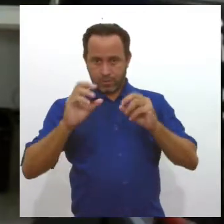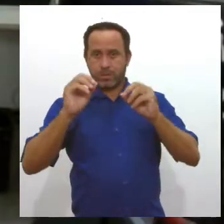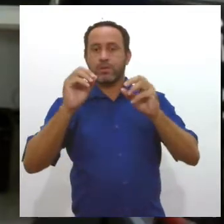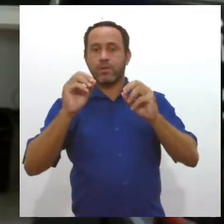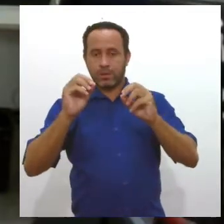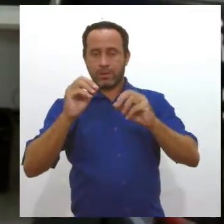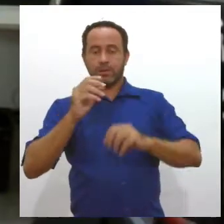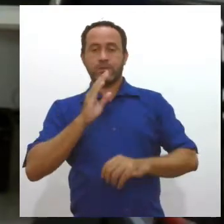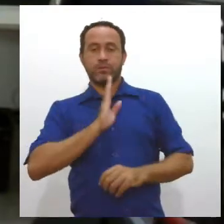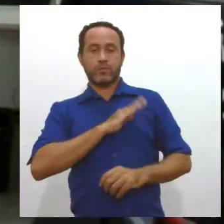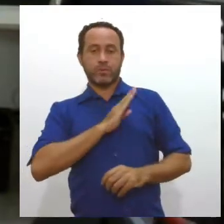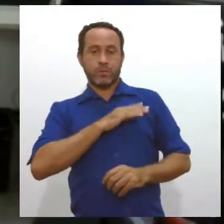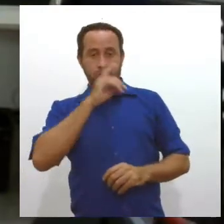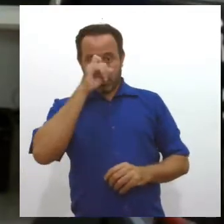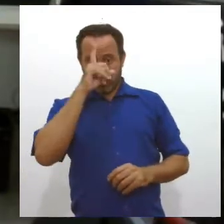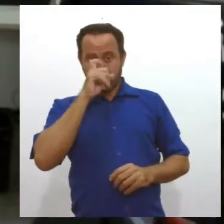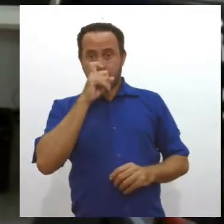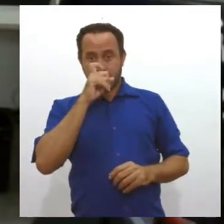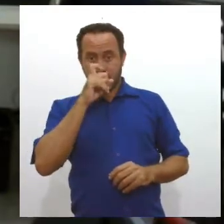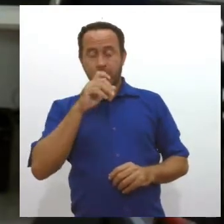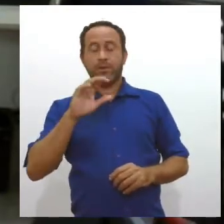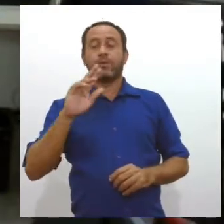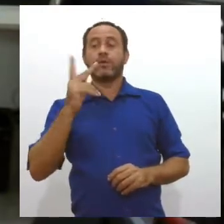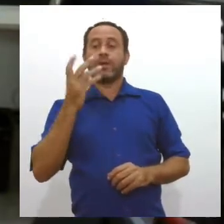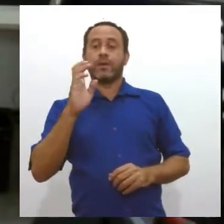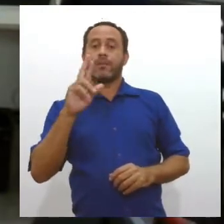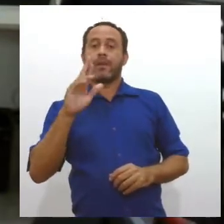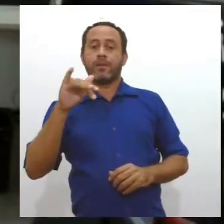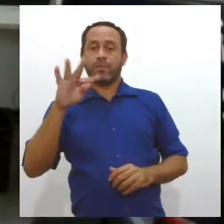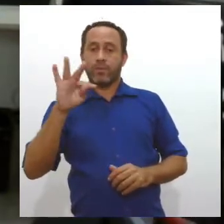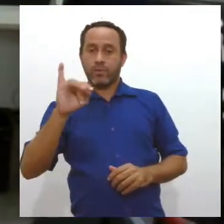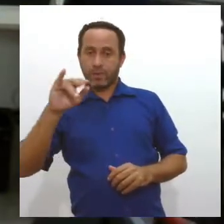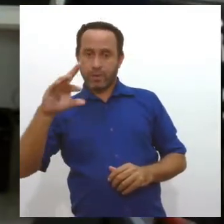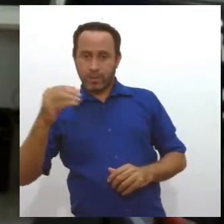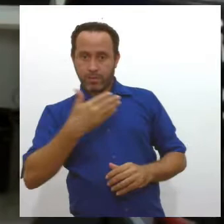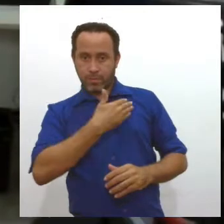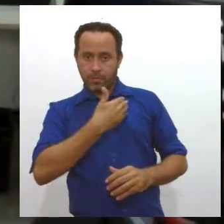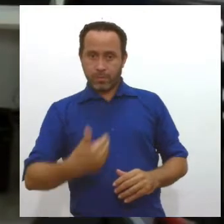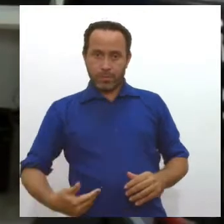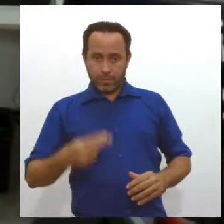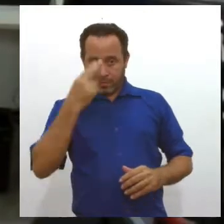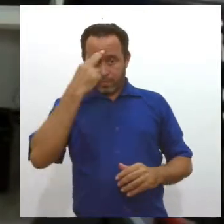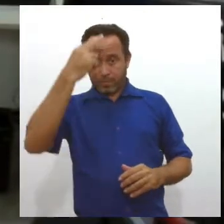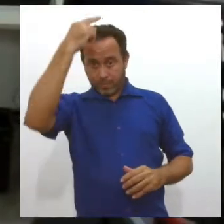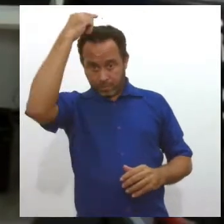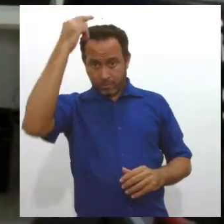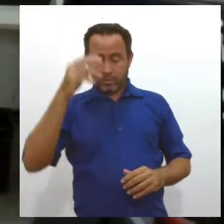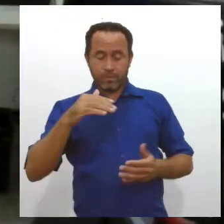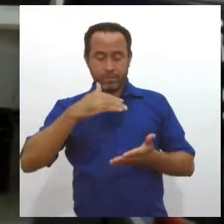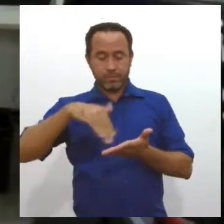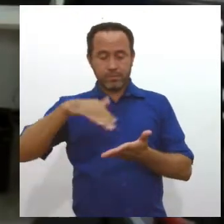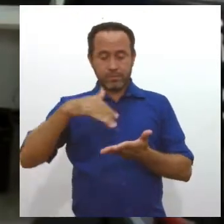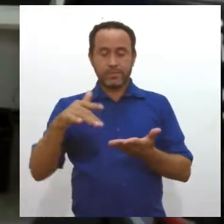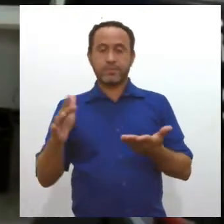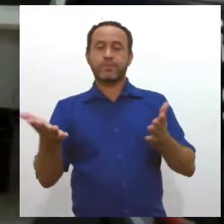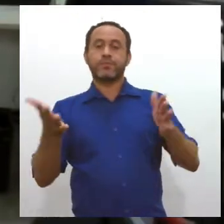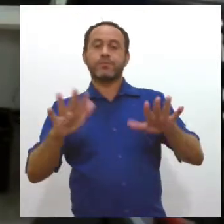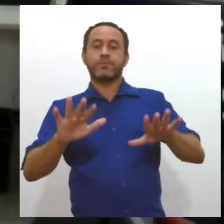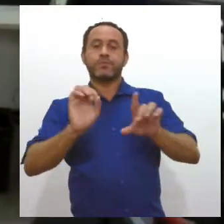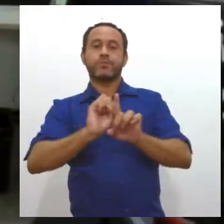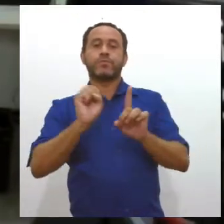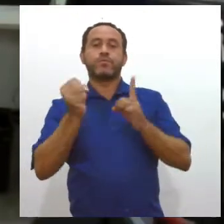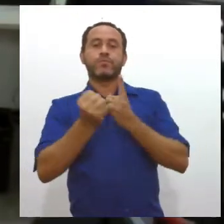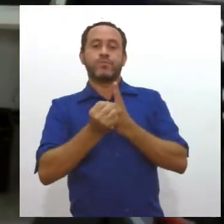cirurgia. Já o deputado Ibrahim Monteiro pediu ao governador, através da Secretaria de Inclusão Social,